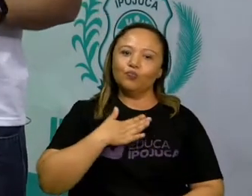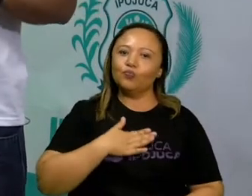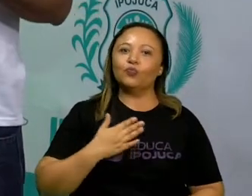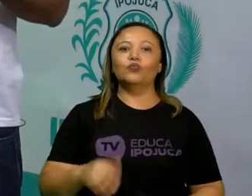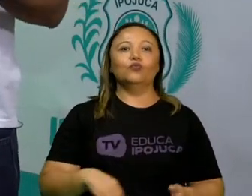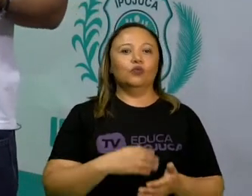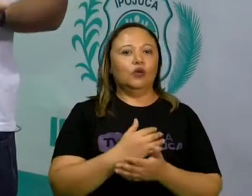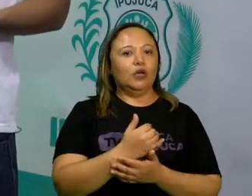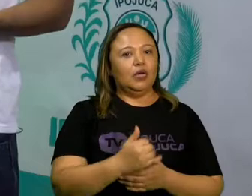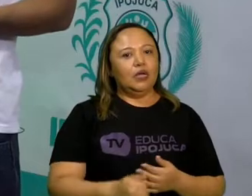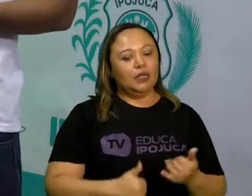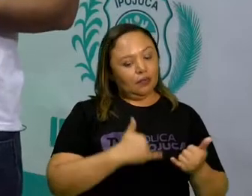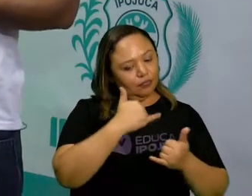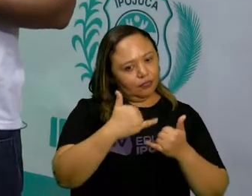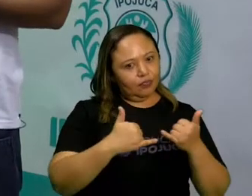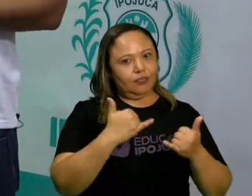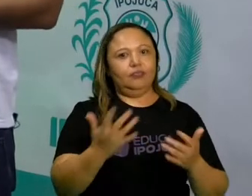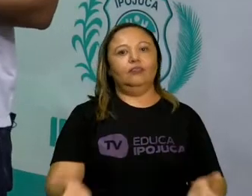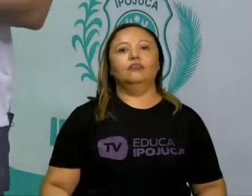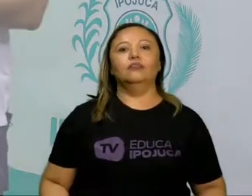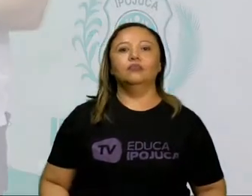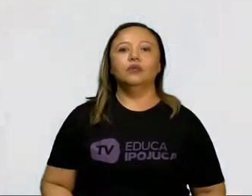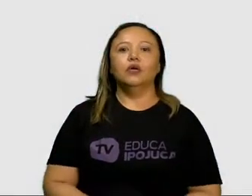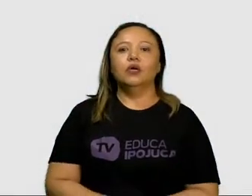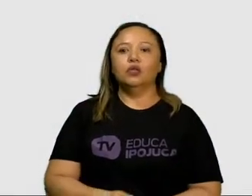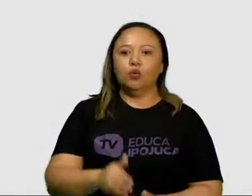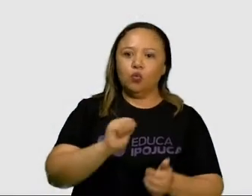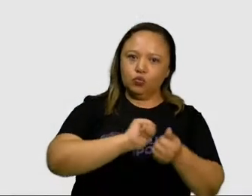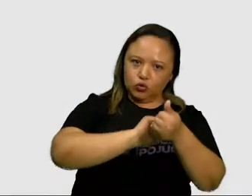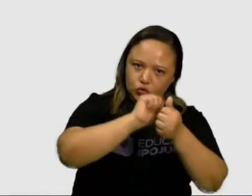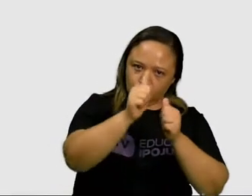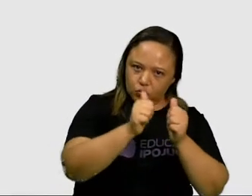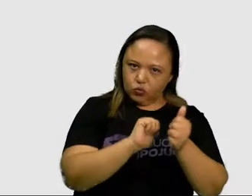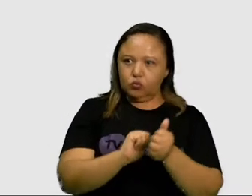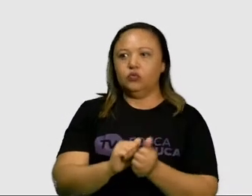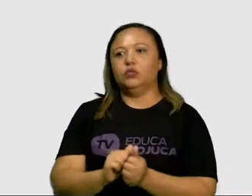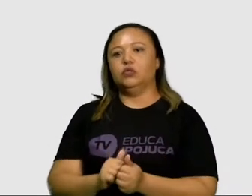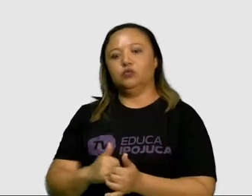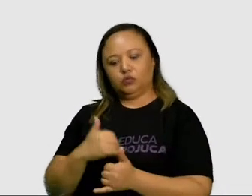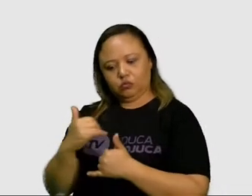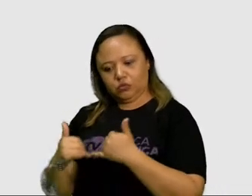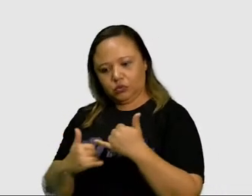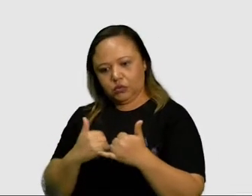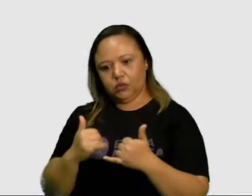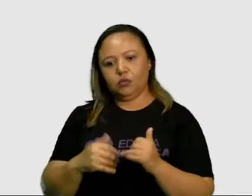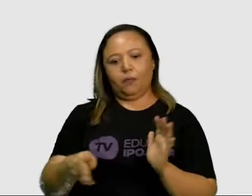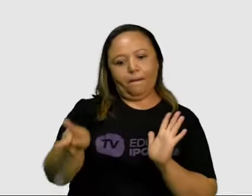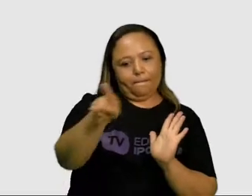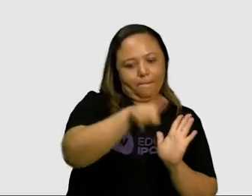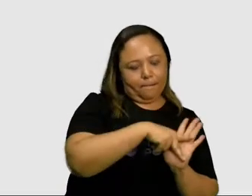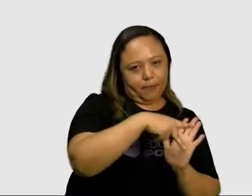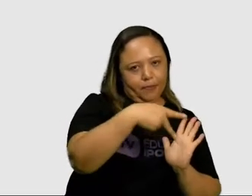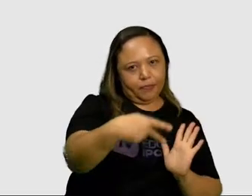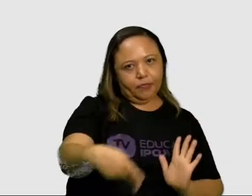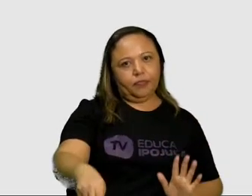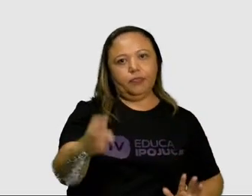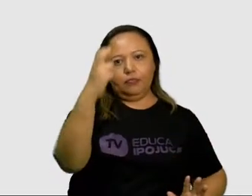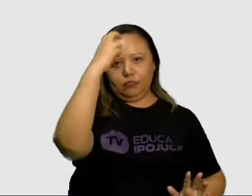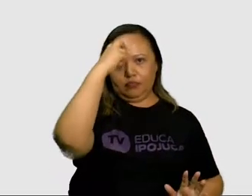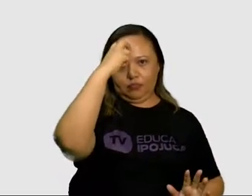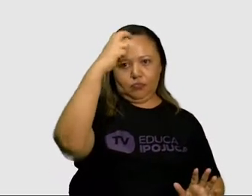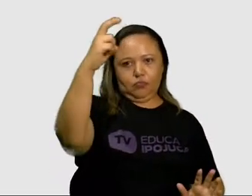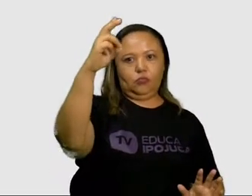jogos ou brinquedos populares fazem parte da nossa cultura e são criados principalmente